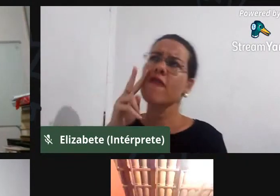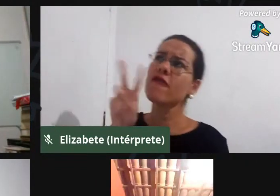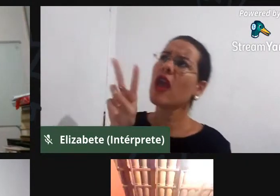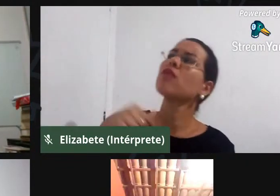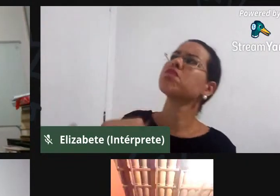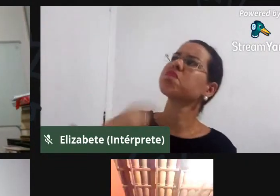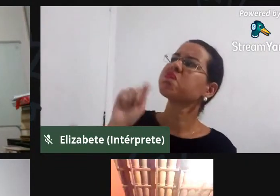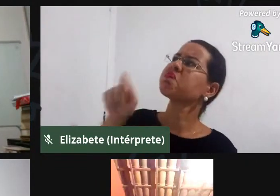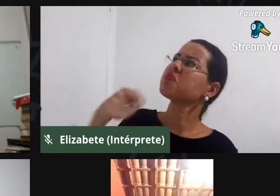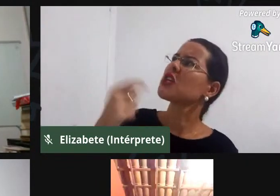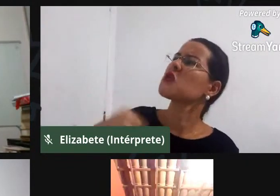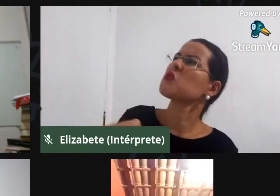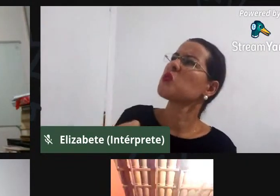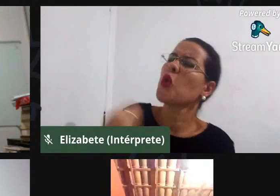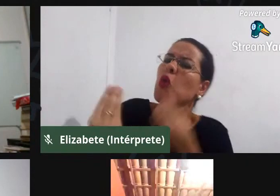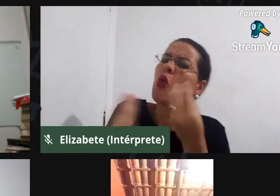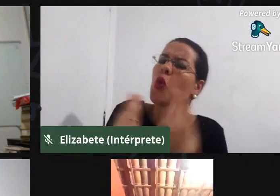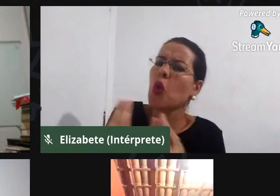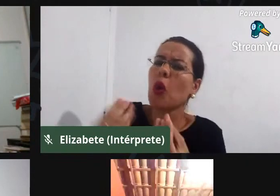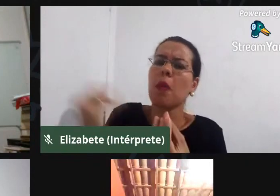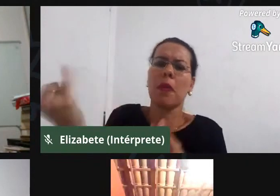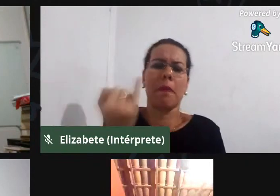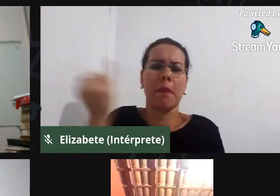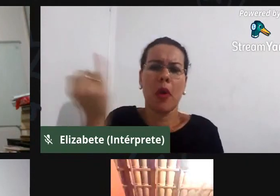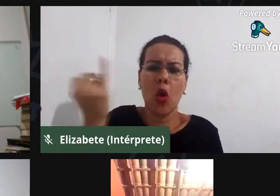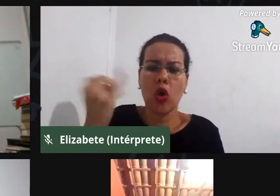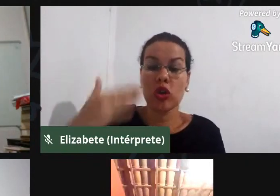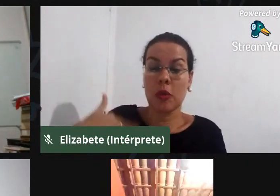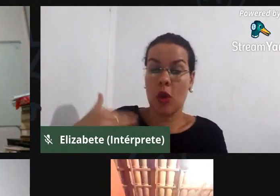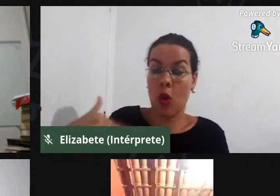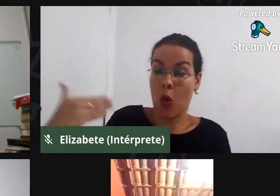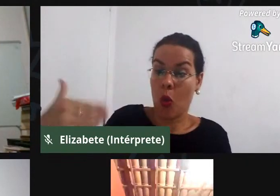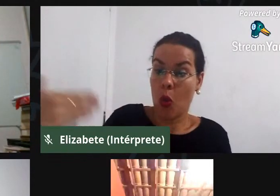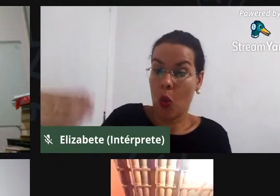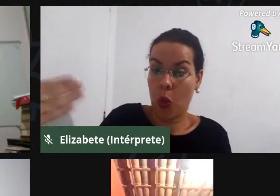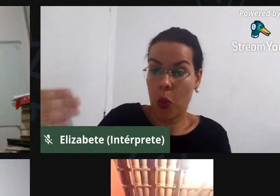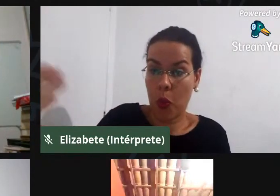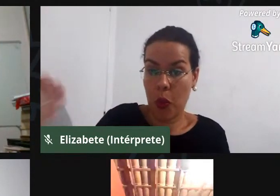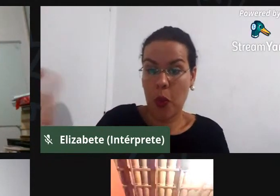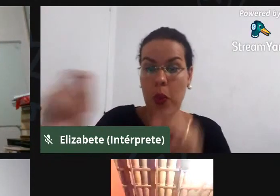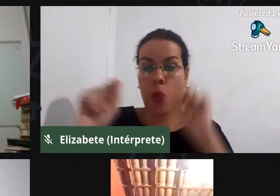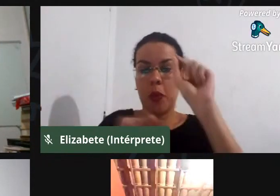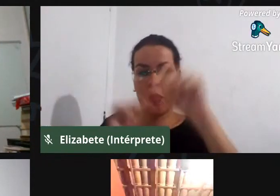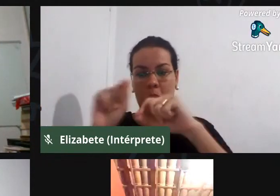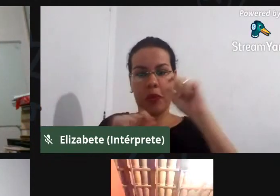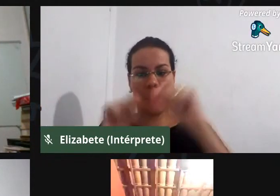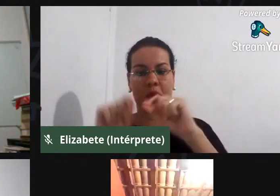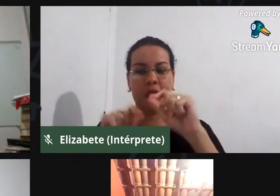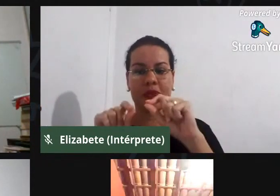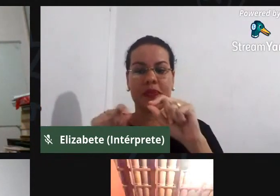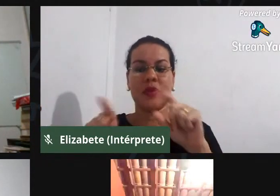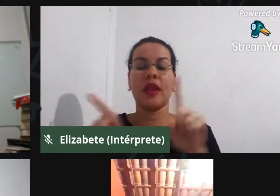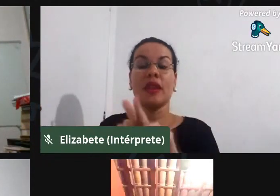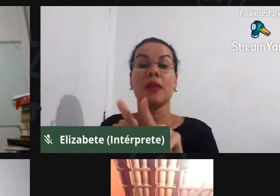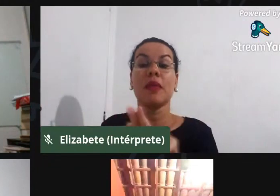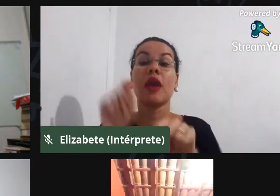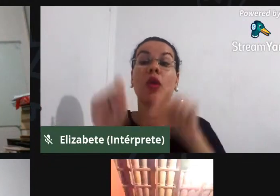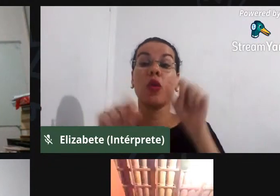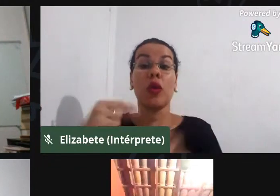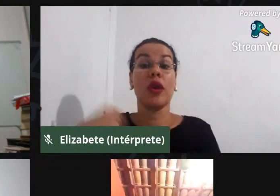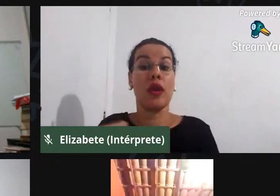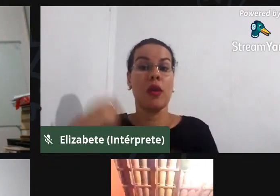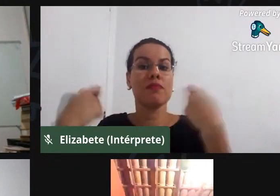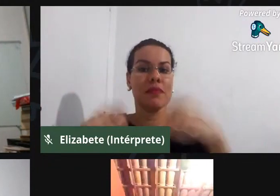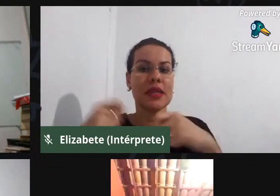desse território e a relação ancestral que ele tem com esse território, assim como o compromisso que ele deve ter com esse território,